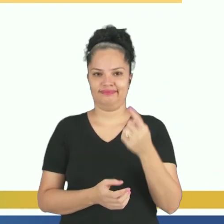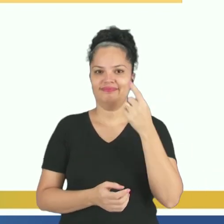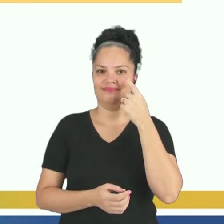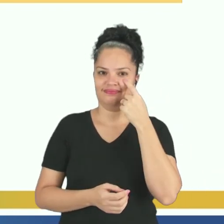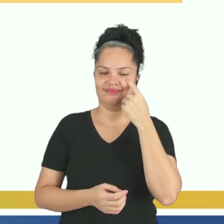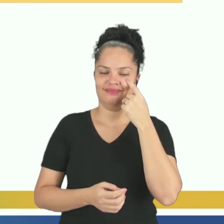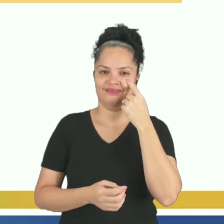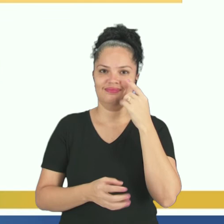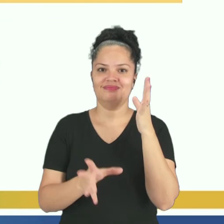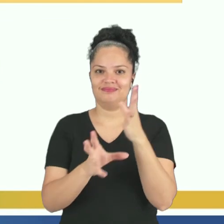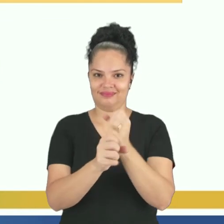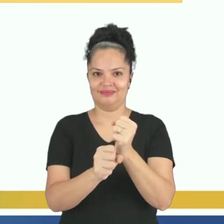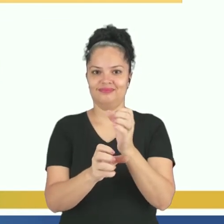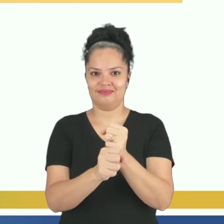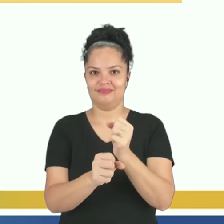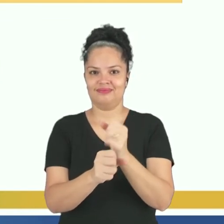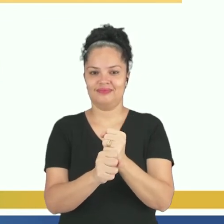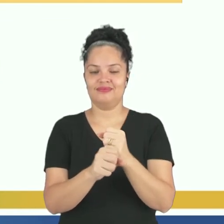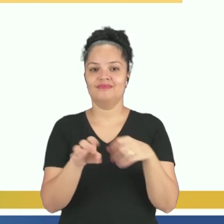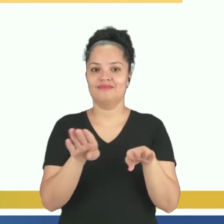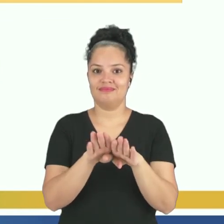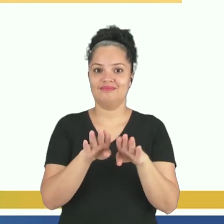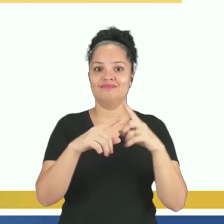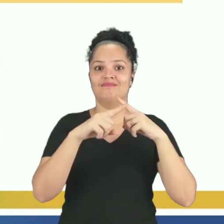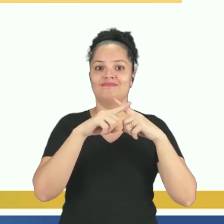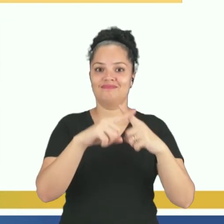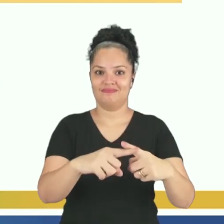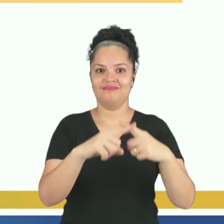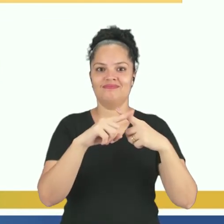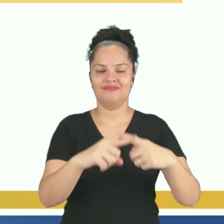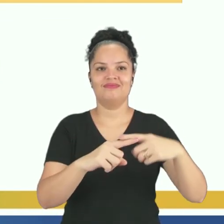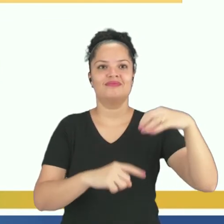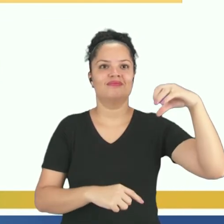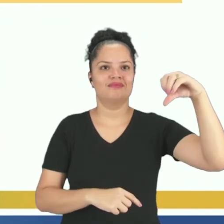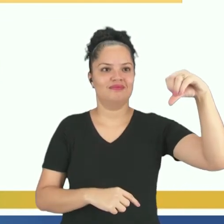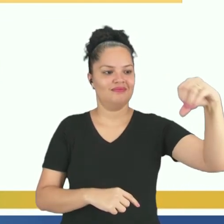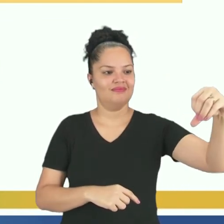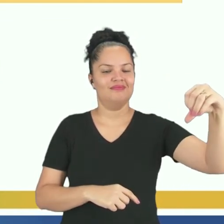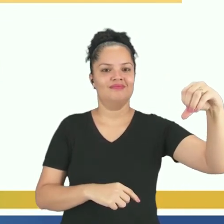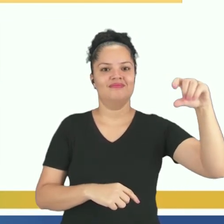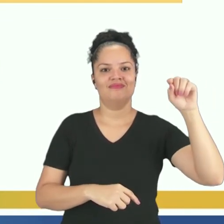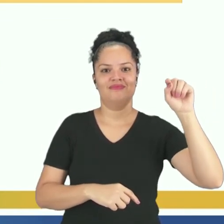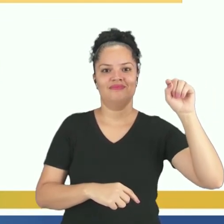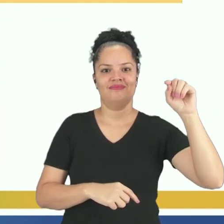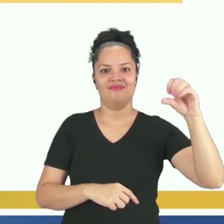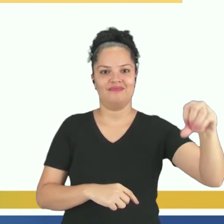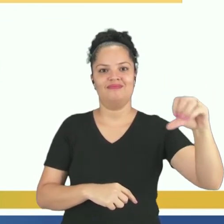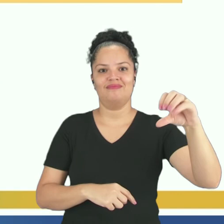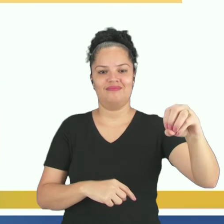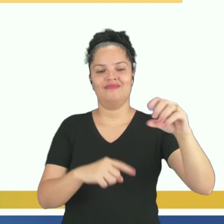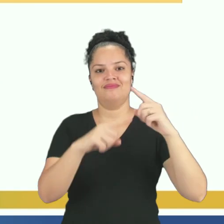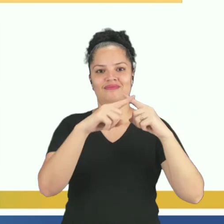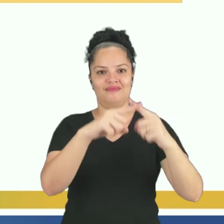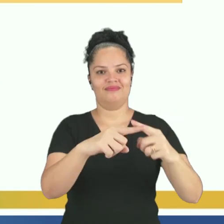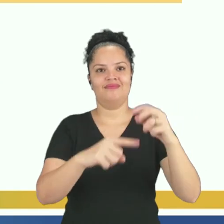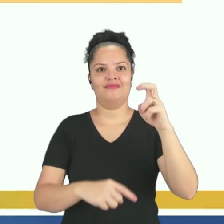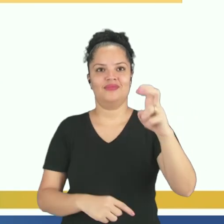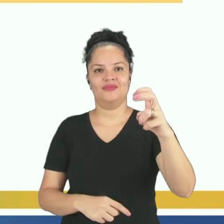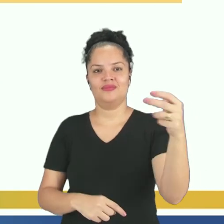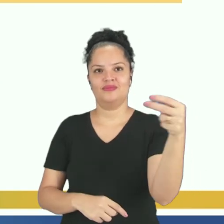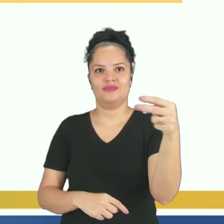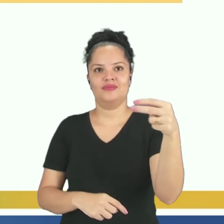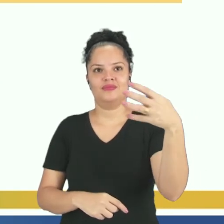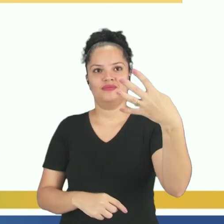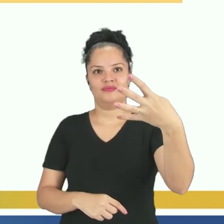Bastaria fazer o quê? Se você pensou em multiplicar 9 mil por 5, você acertou, porque o total da população